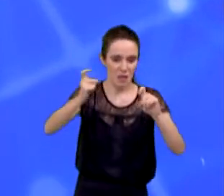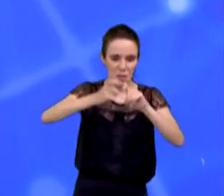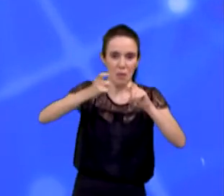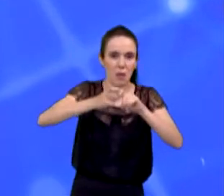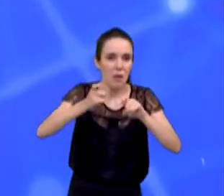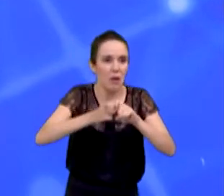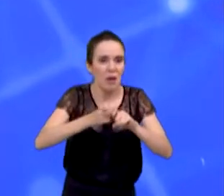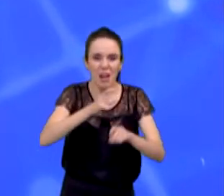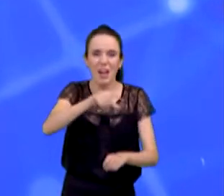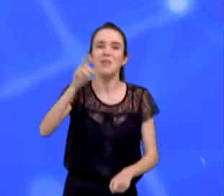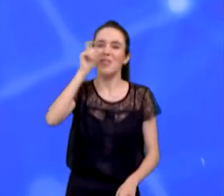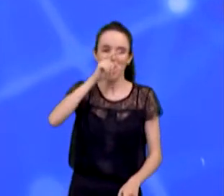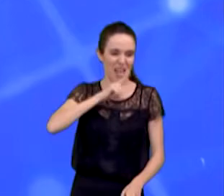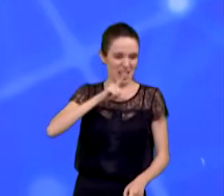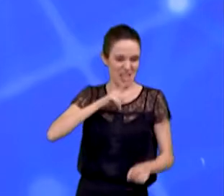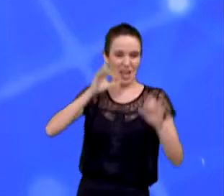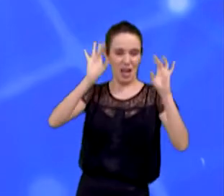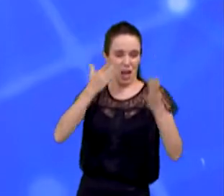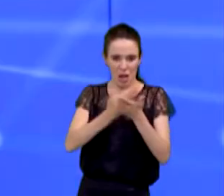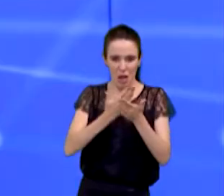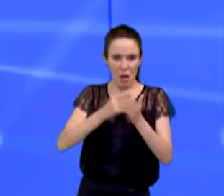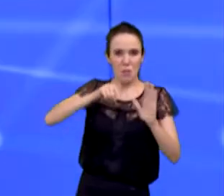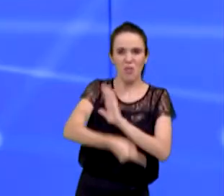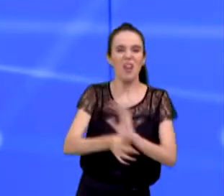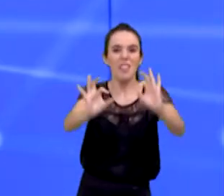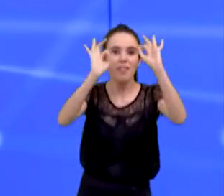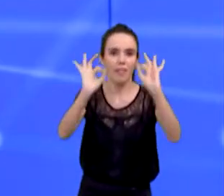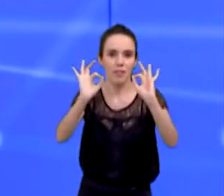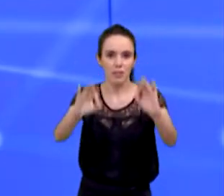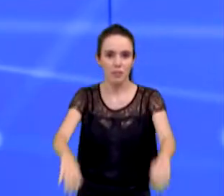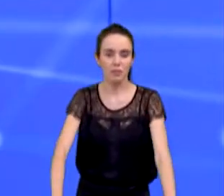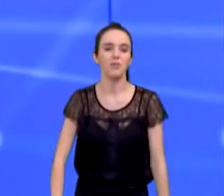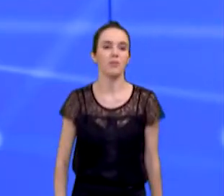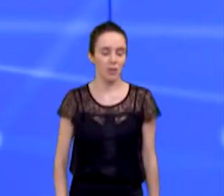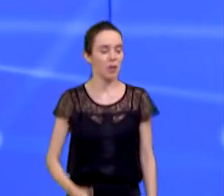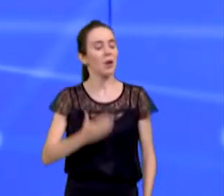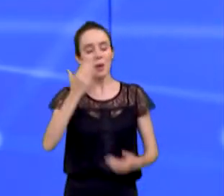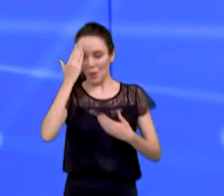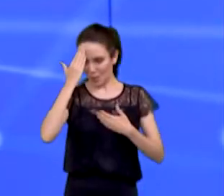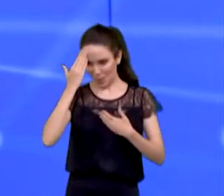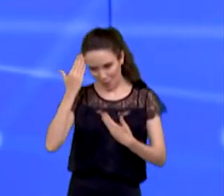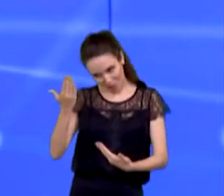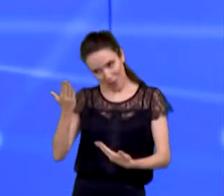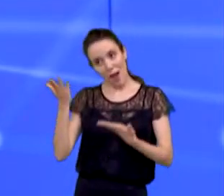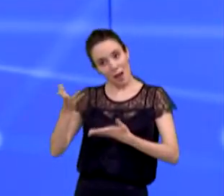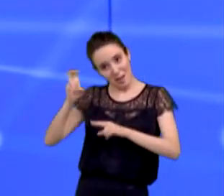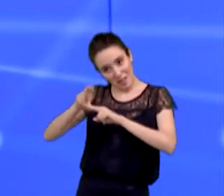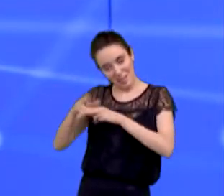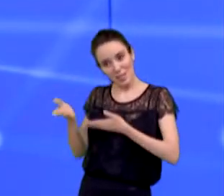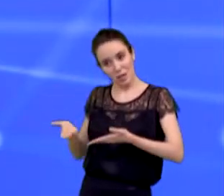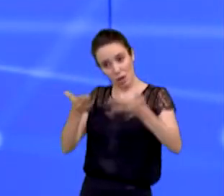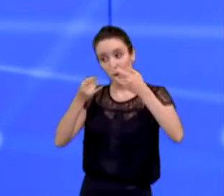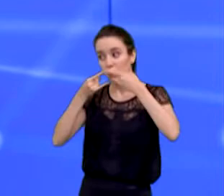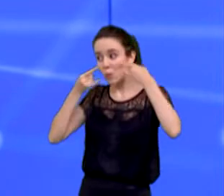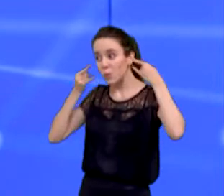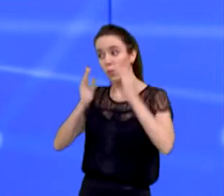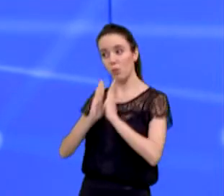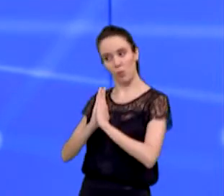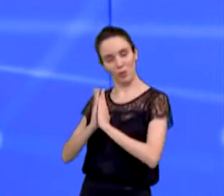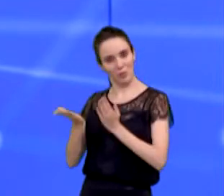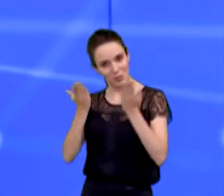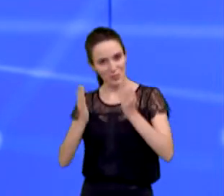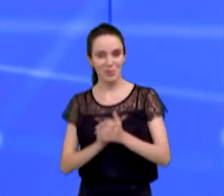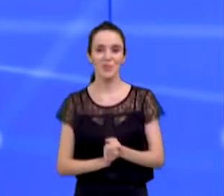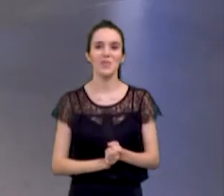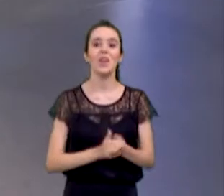especialistas e não são. Não tem título de especialista. esgotado, candidato. Muito obrigado. Eu agradeço aos candidatos. Peço que retornem aos seus lugares com as máscaras. Por favor, agora o